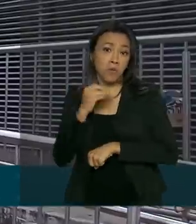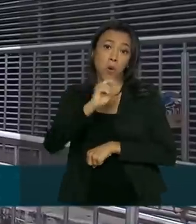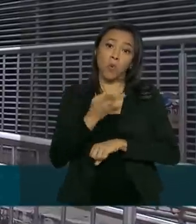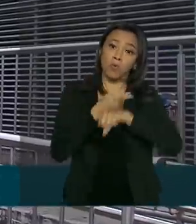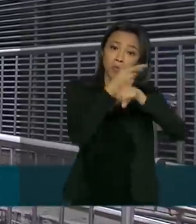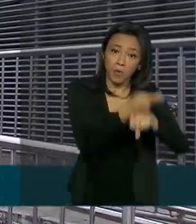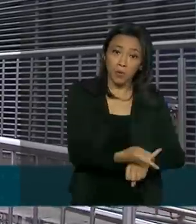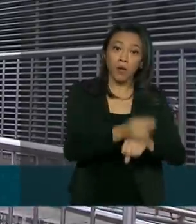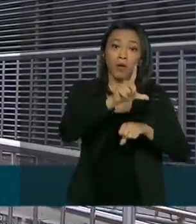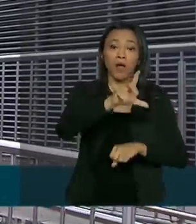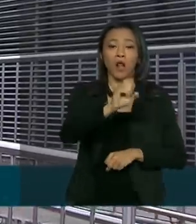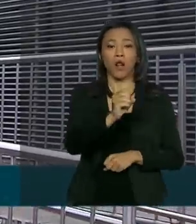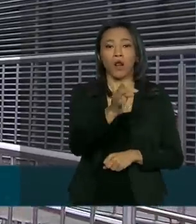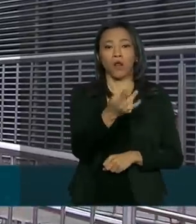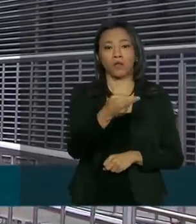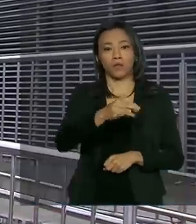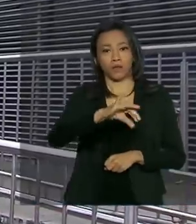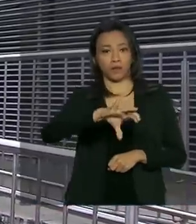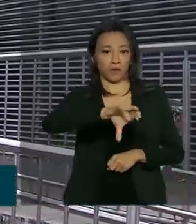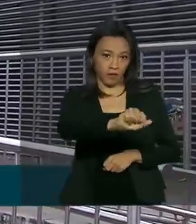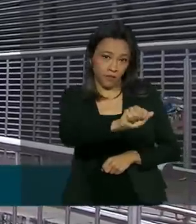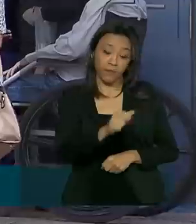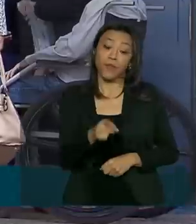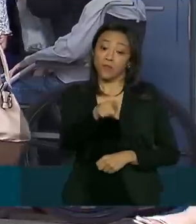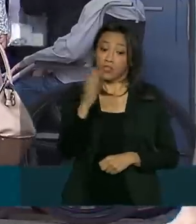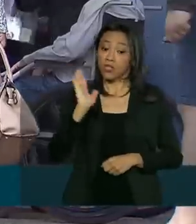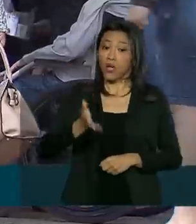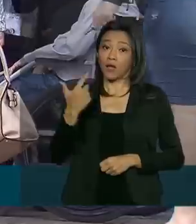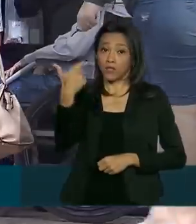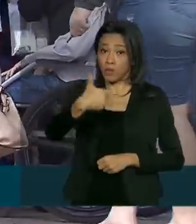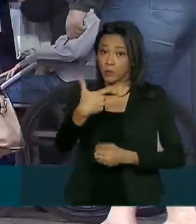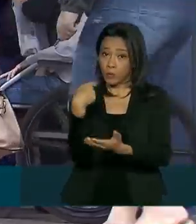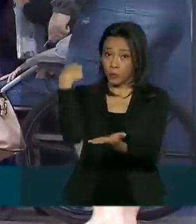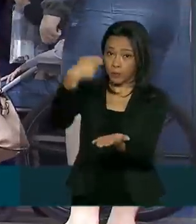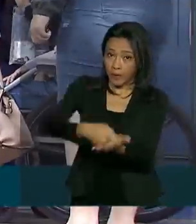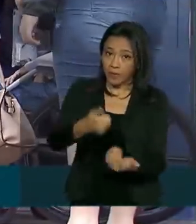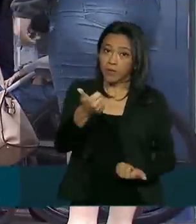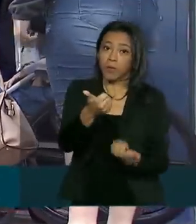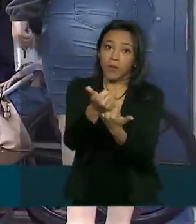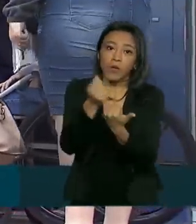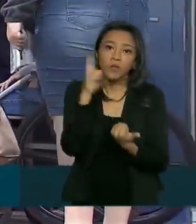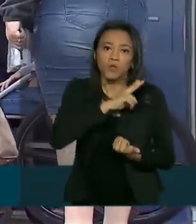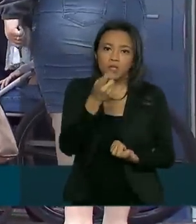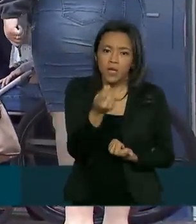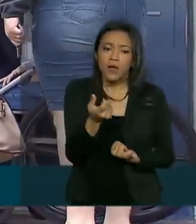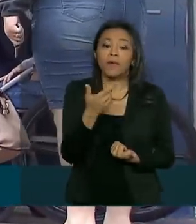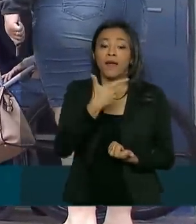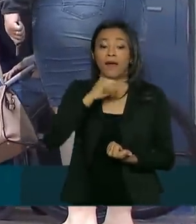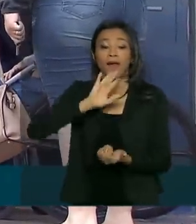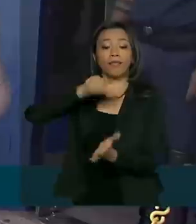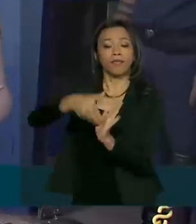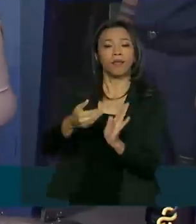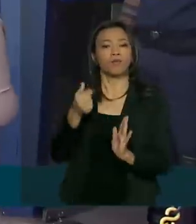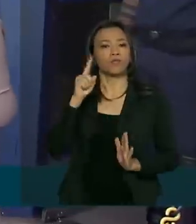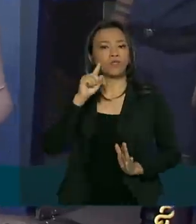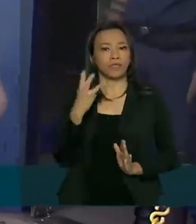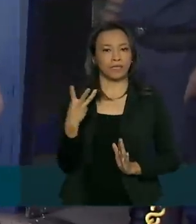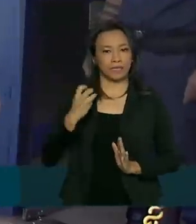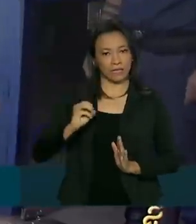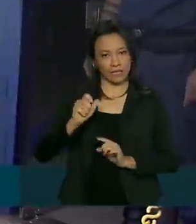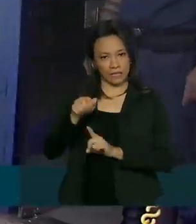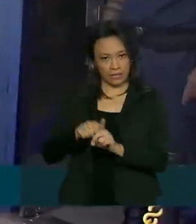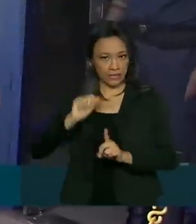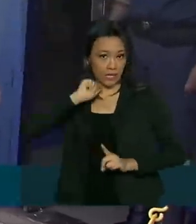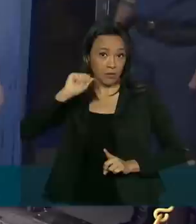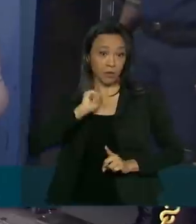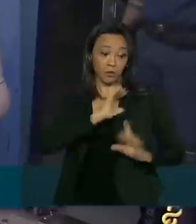A Caixa Econômica está pagando a segunda parte do benefício para quem recebeu a primeira parcela até o dia 30 de abril. Somadas